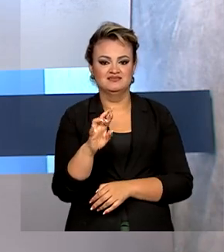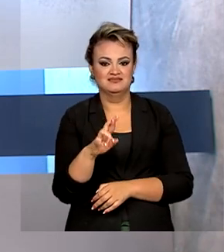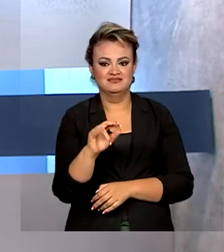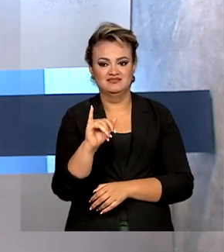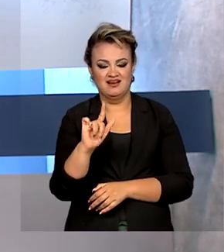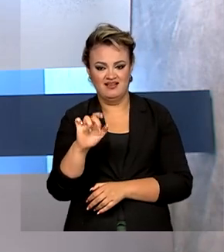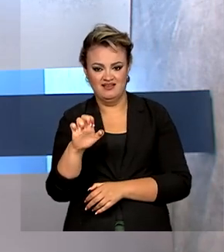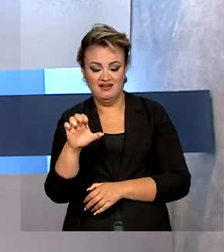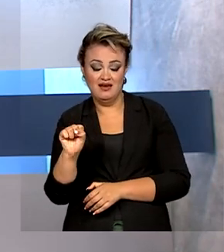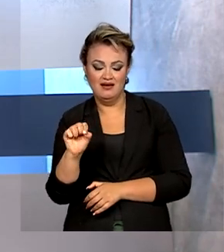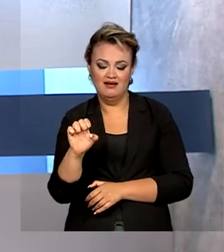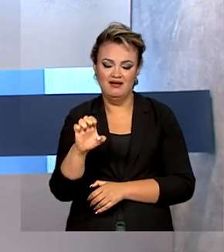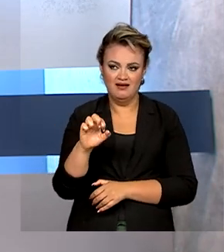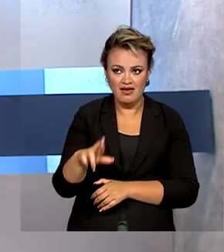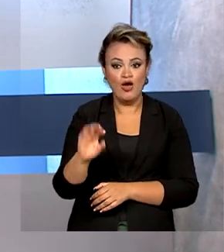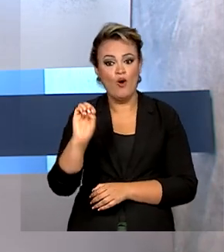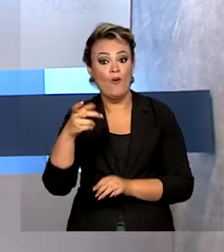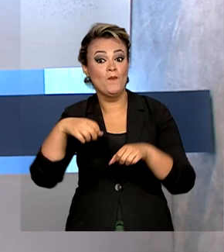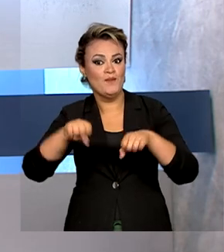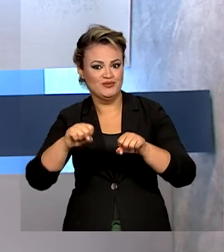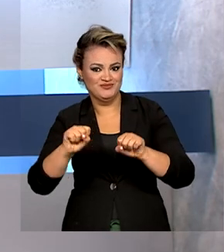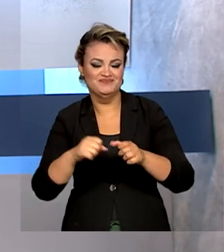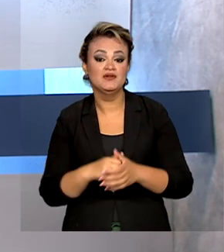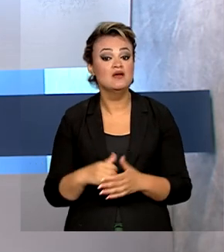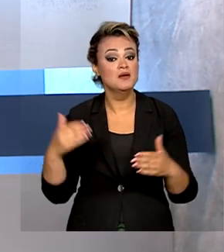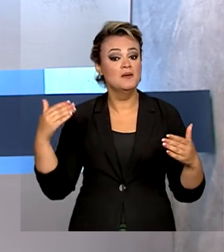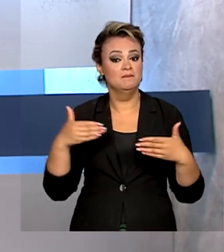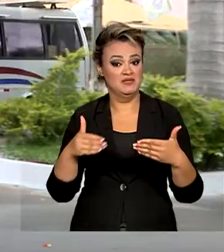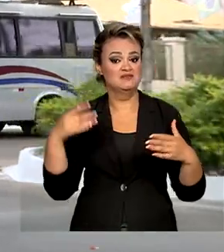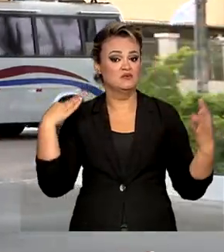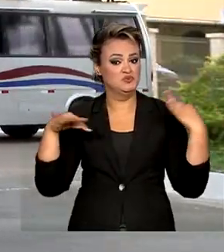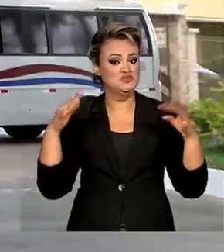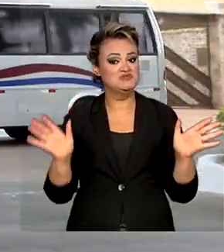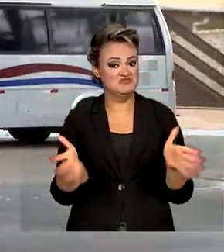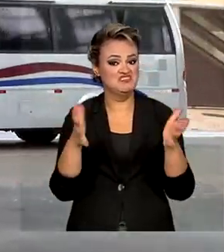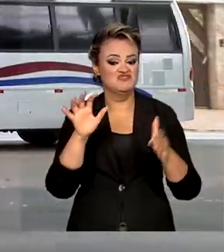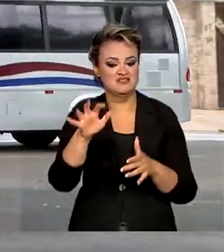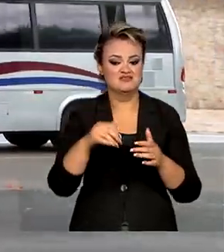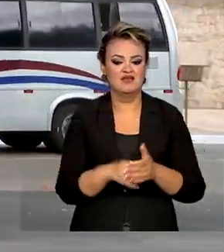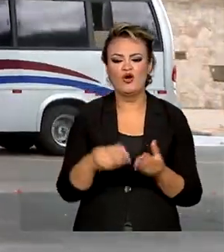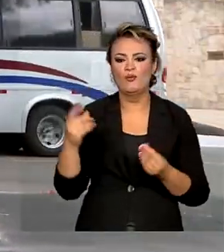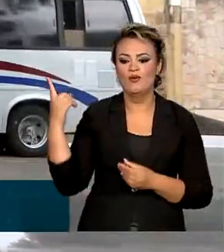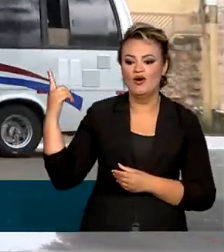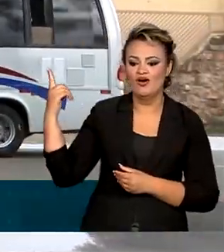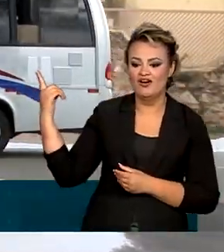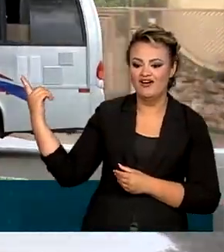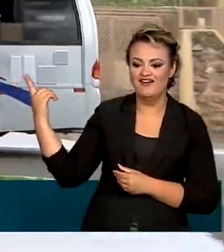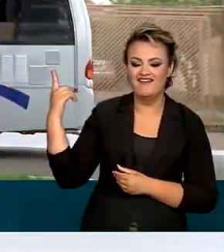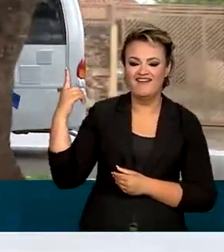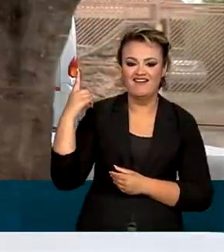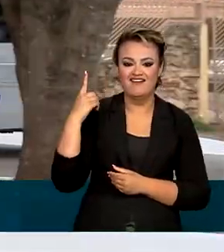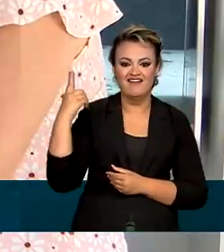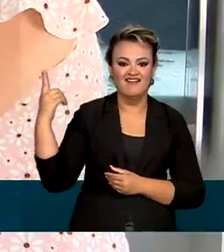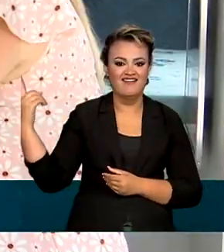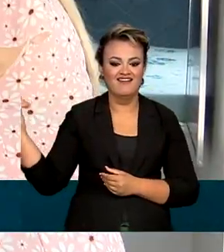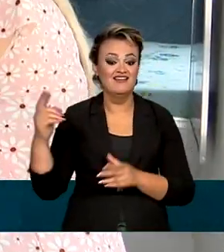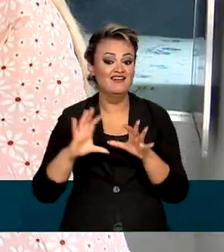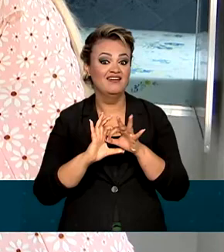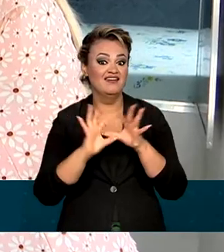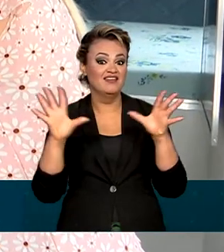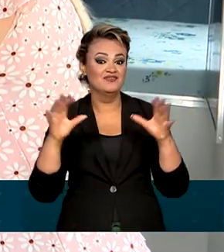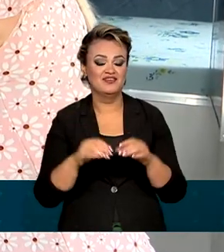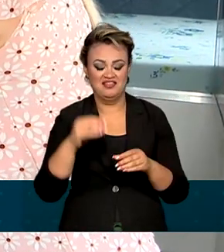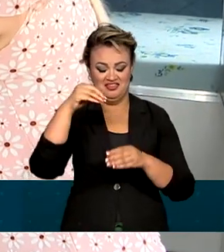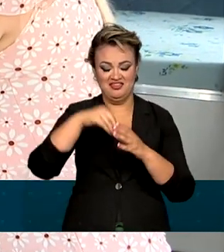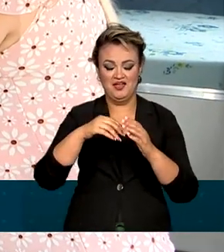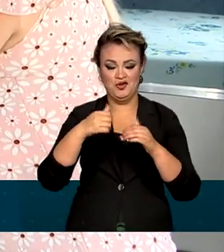E a prática conta com o apoio do Ministério do Turismo. Viajar sem rumo e sem pressa na própria